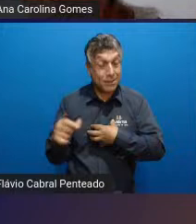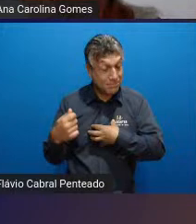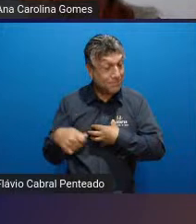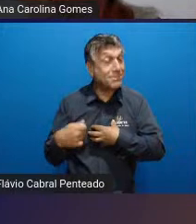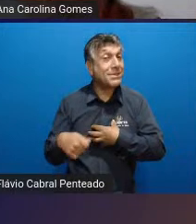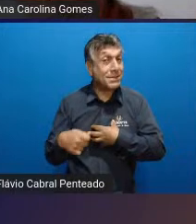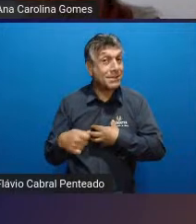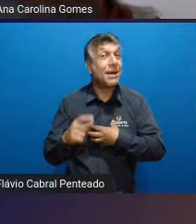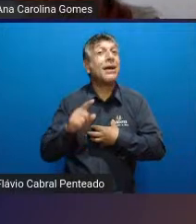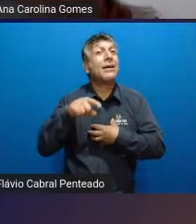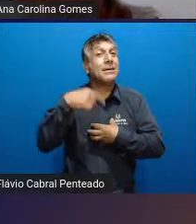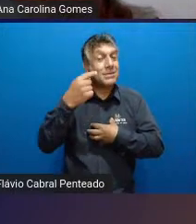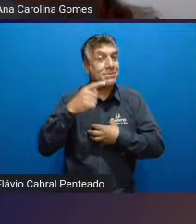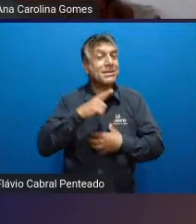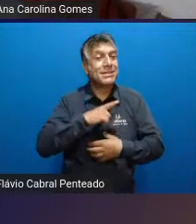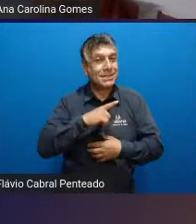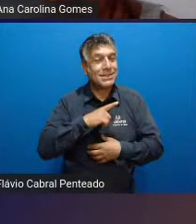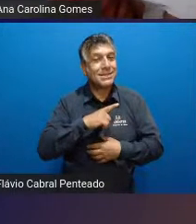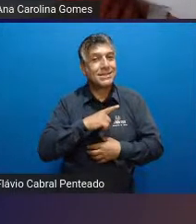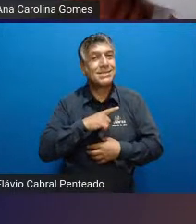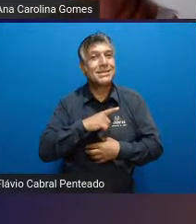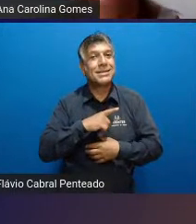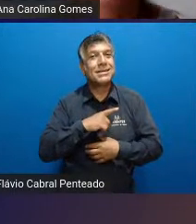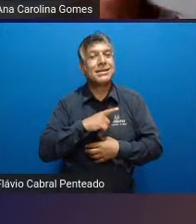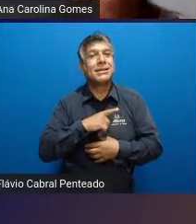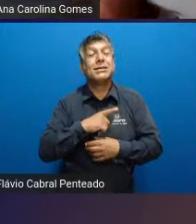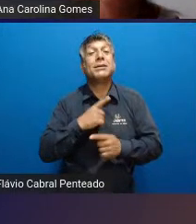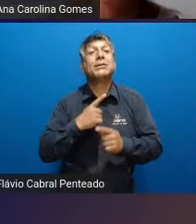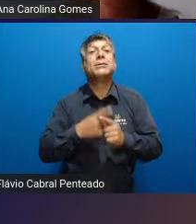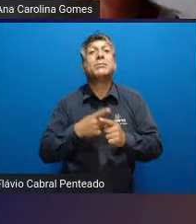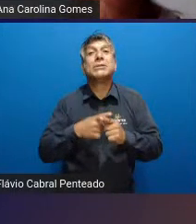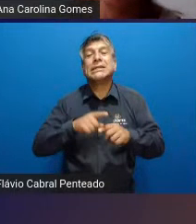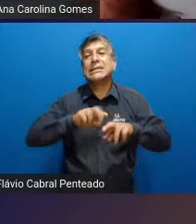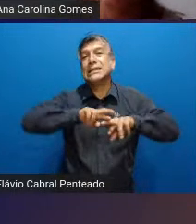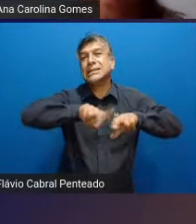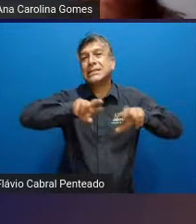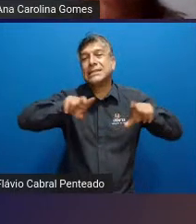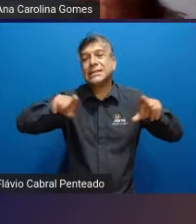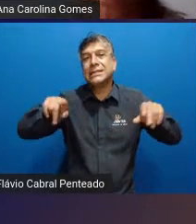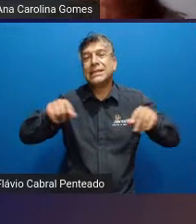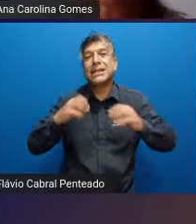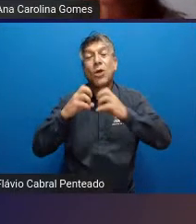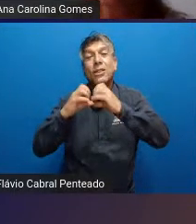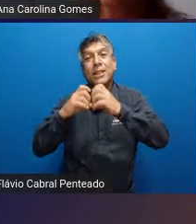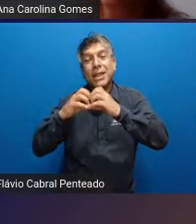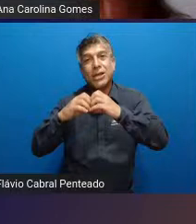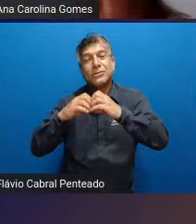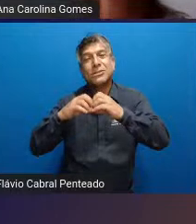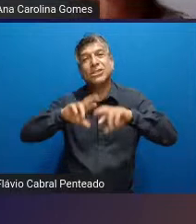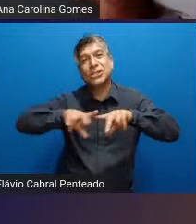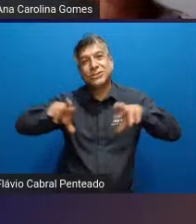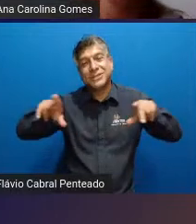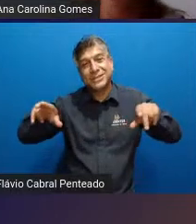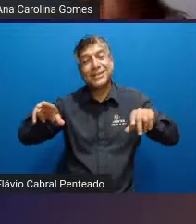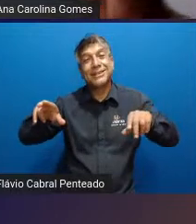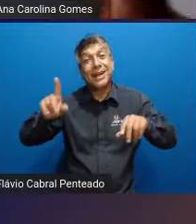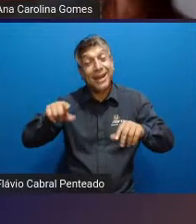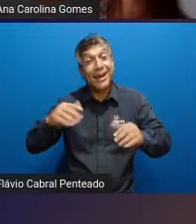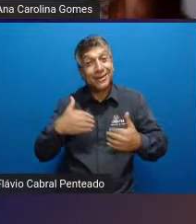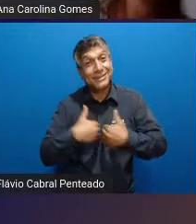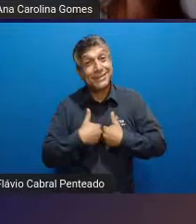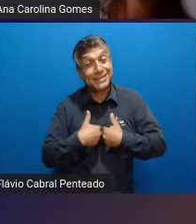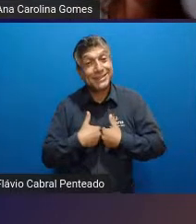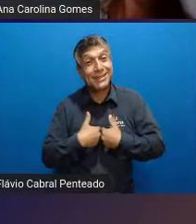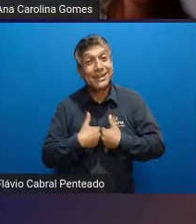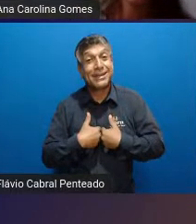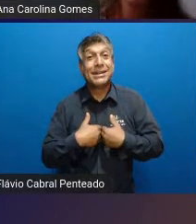depois até vai ter uma vai citar ali uma das causas da neurodiversidade né que é o autista então antes até mesmo da gente fazer as